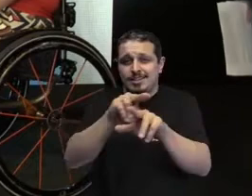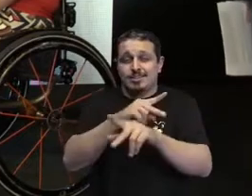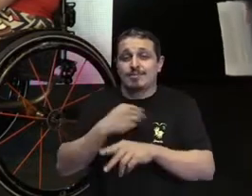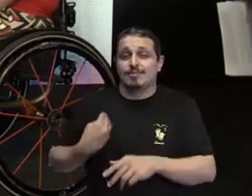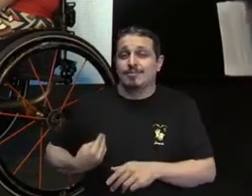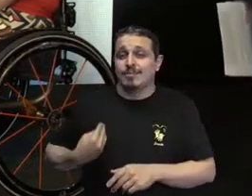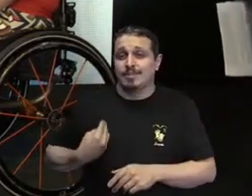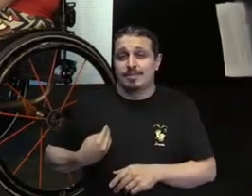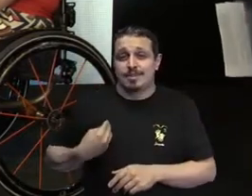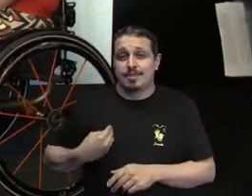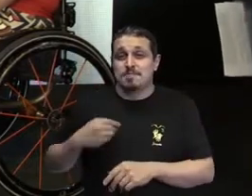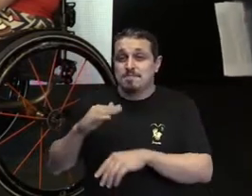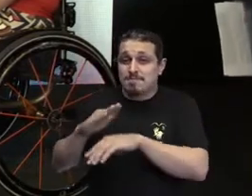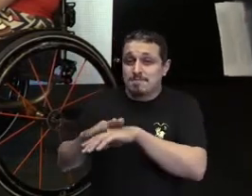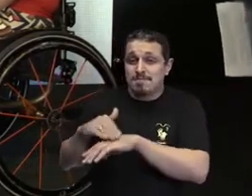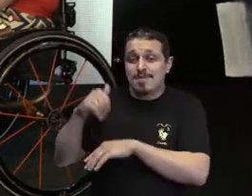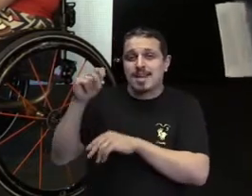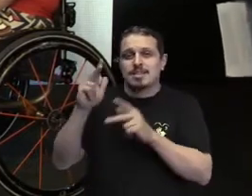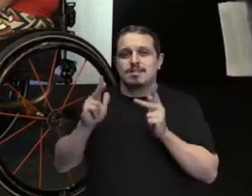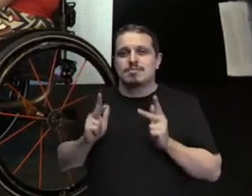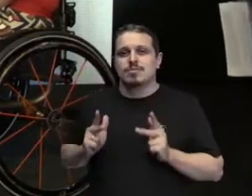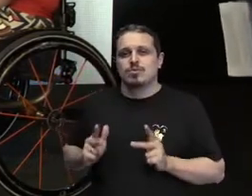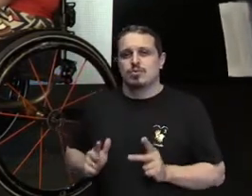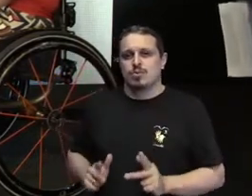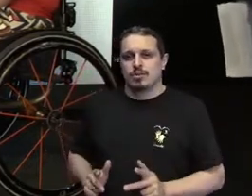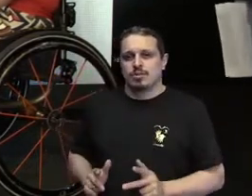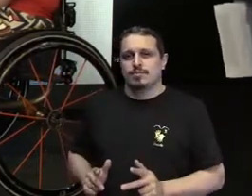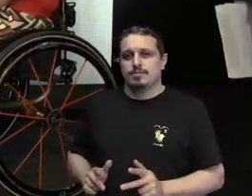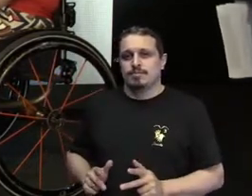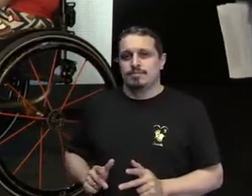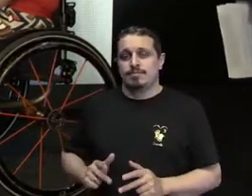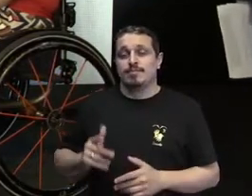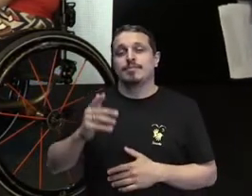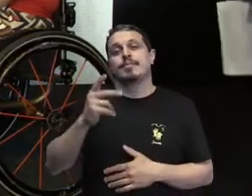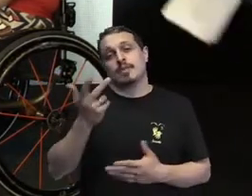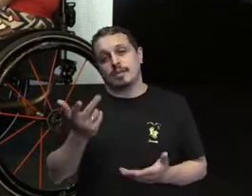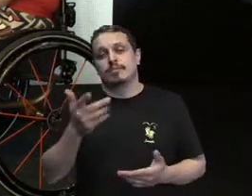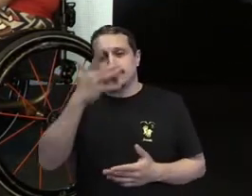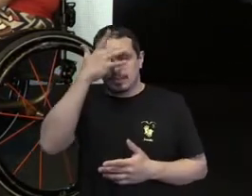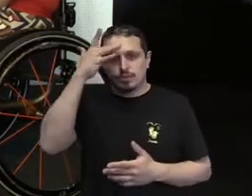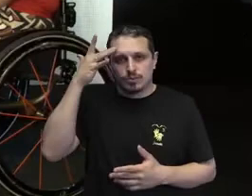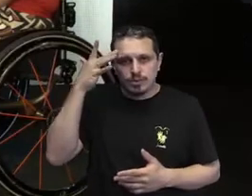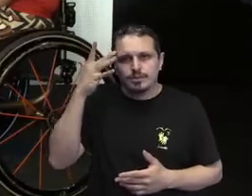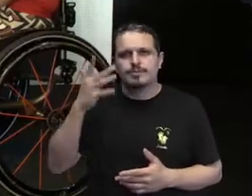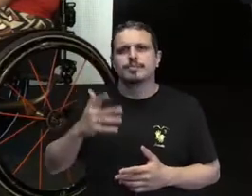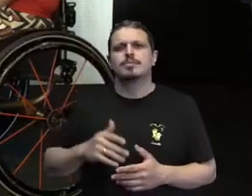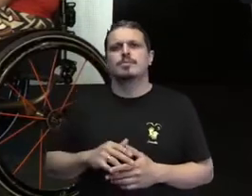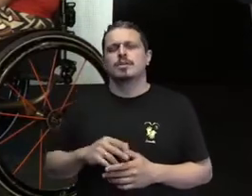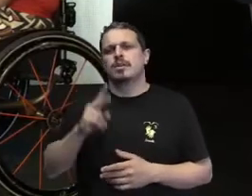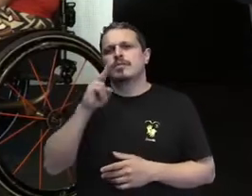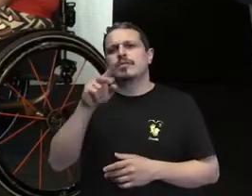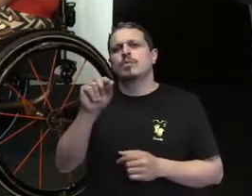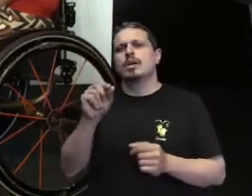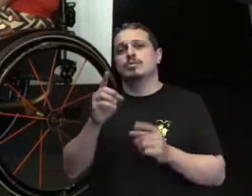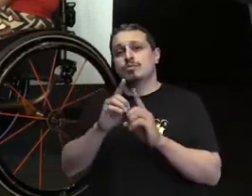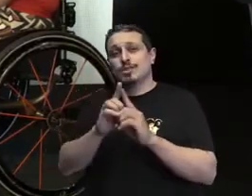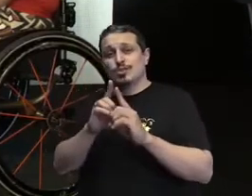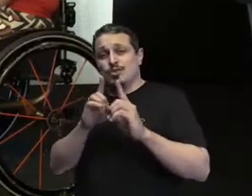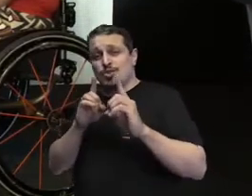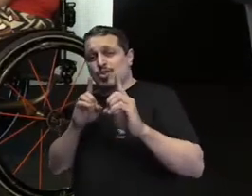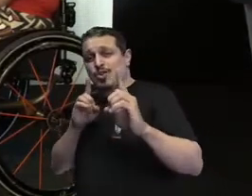pessoas e uma pluralidade de discursos, a gente vai muito mais longe, né? Porque não fica preso numa